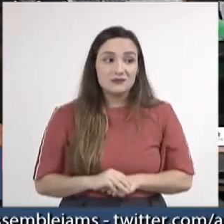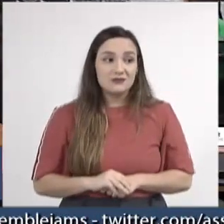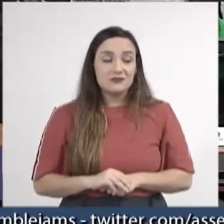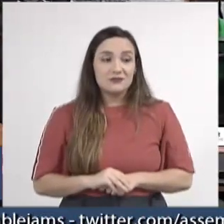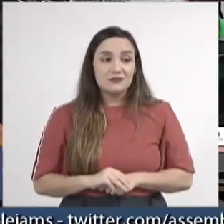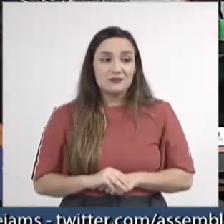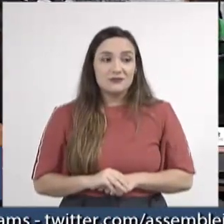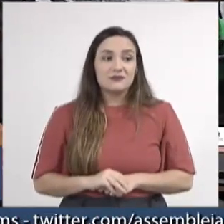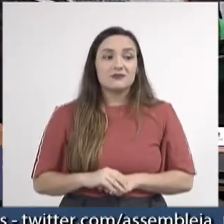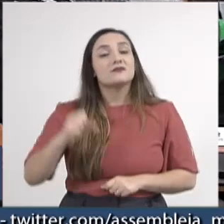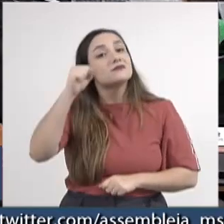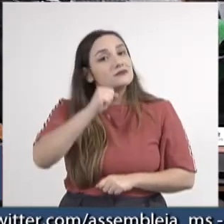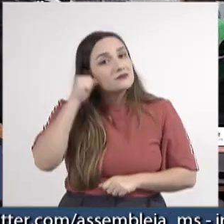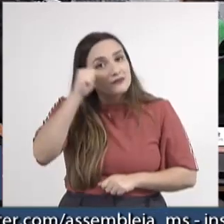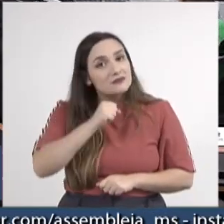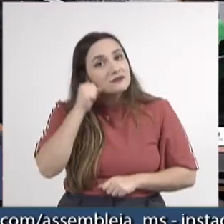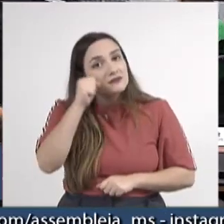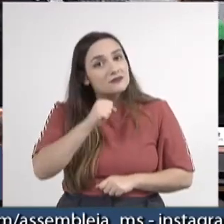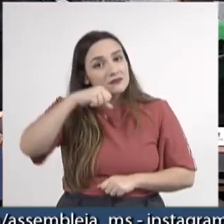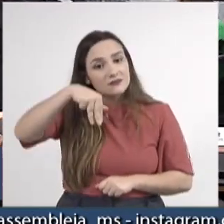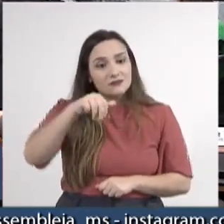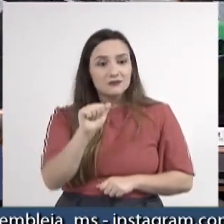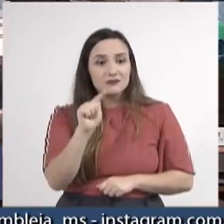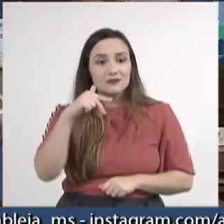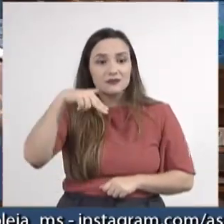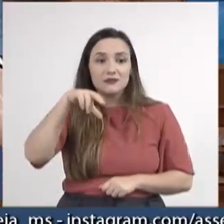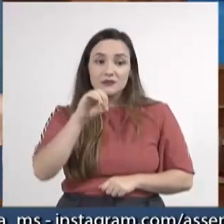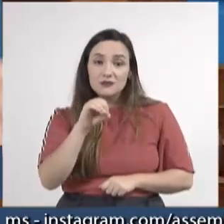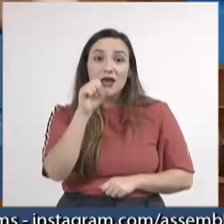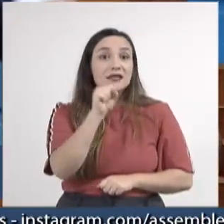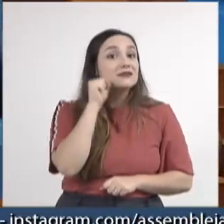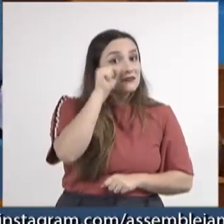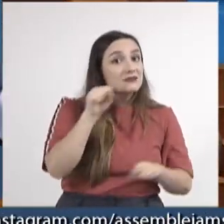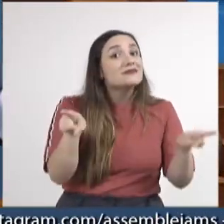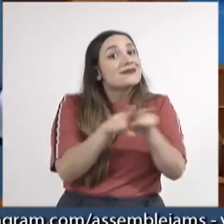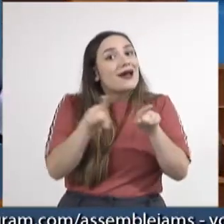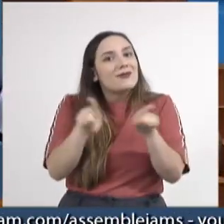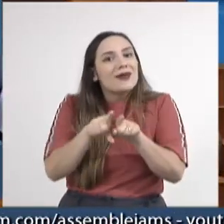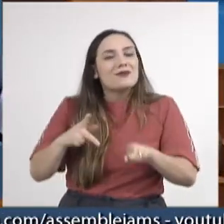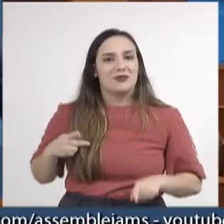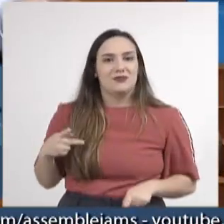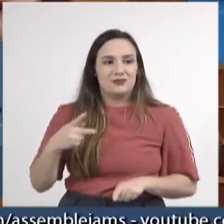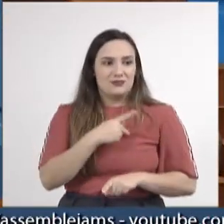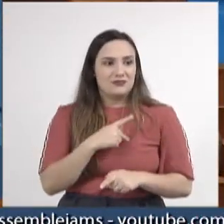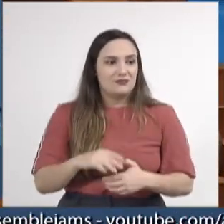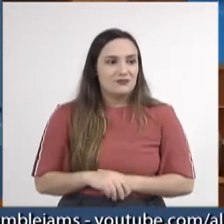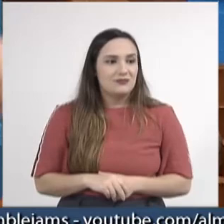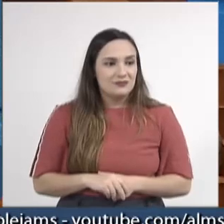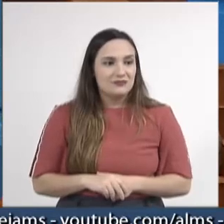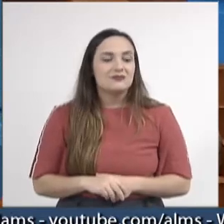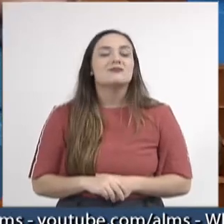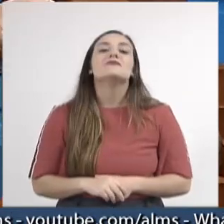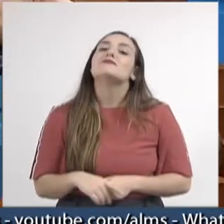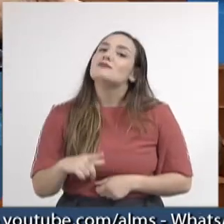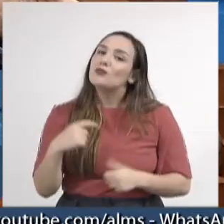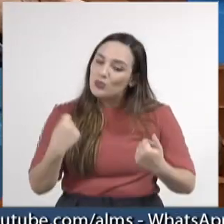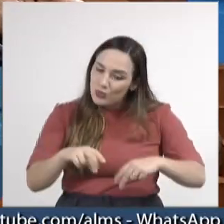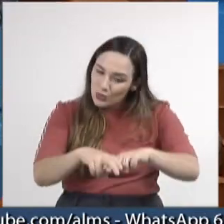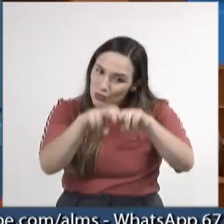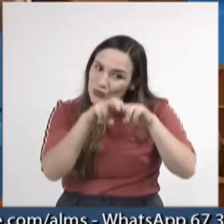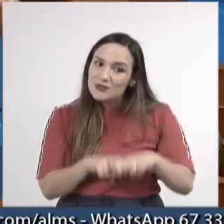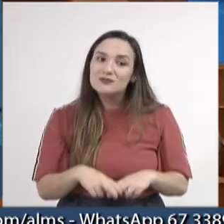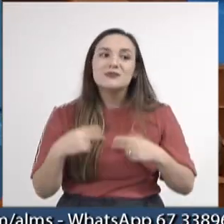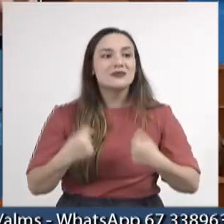o senador Magno Malta, além de senador, ele é pastor, teria um motivo a mais